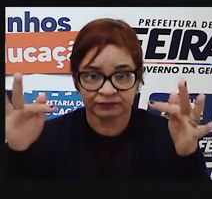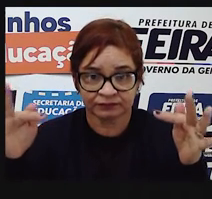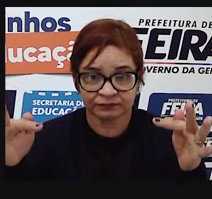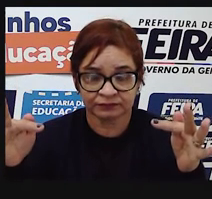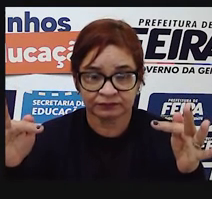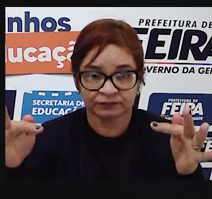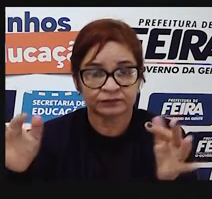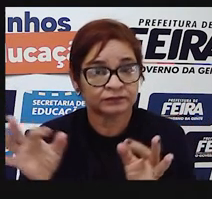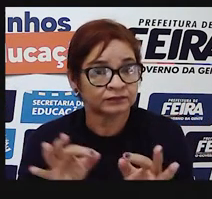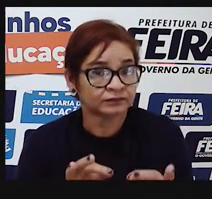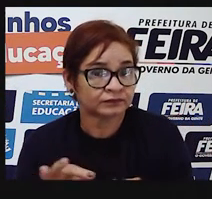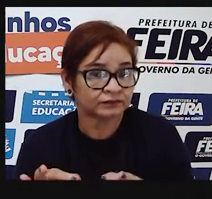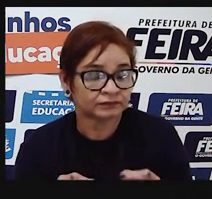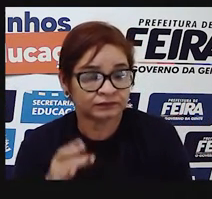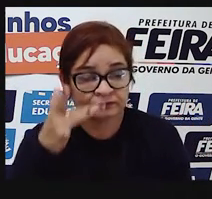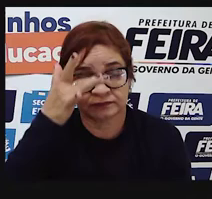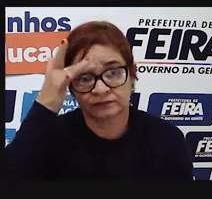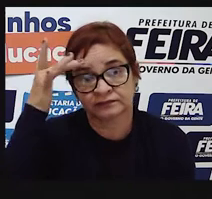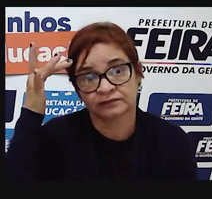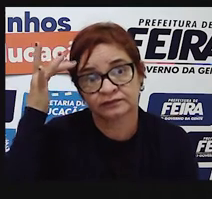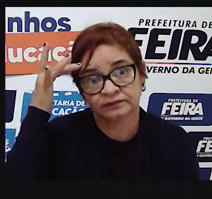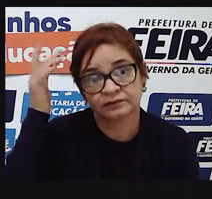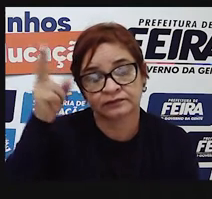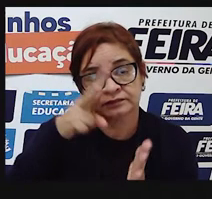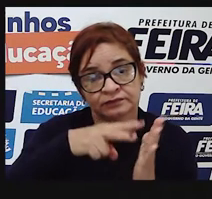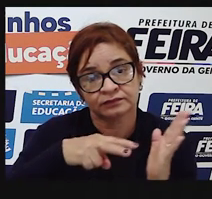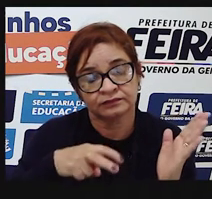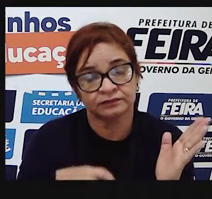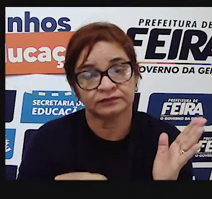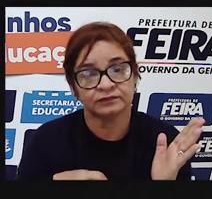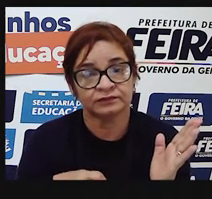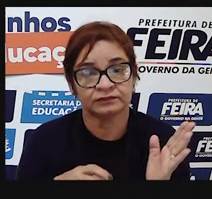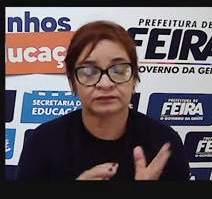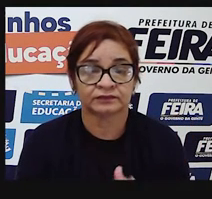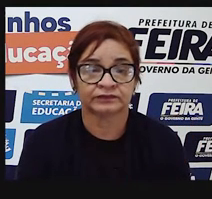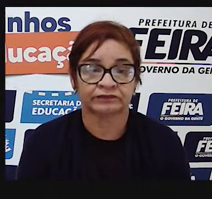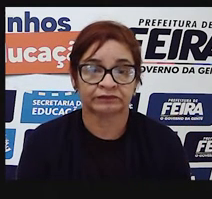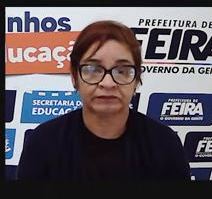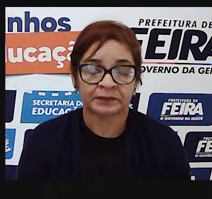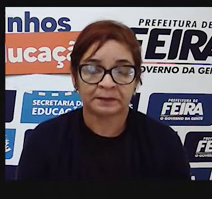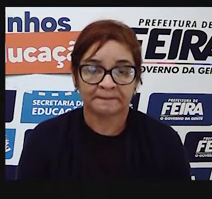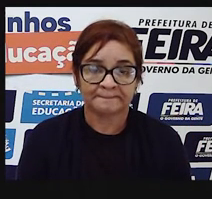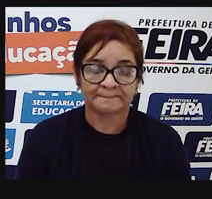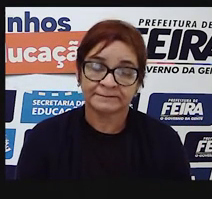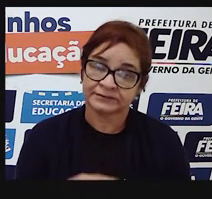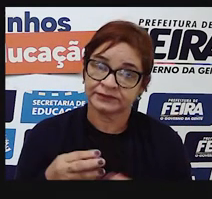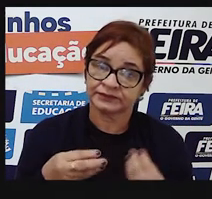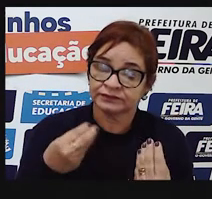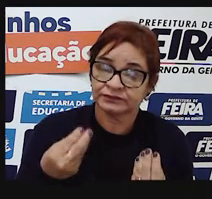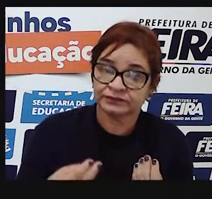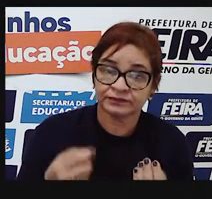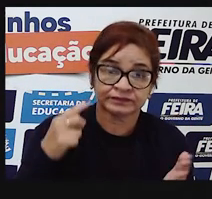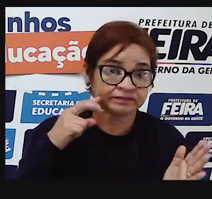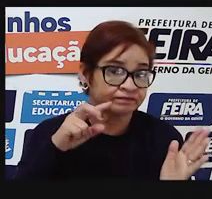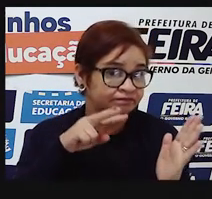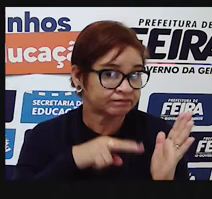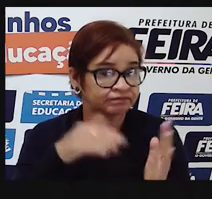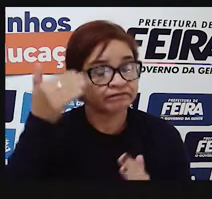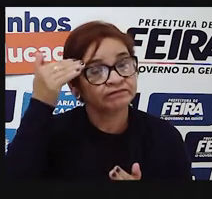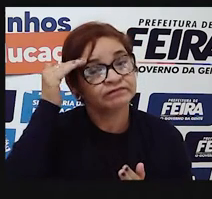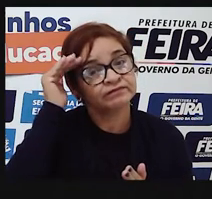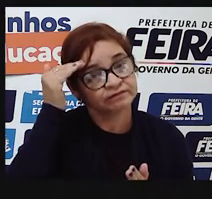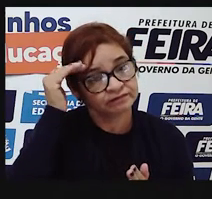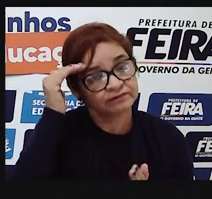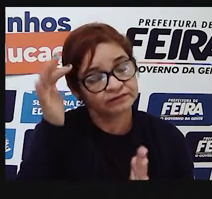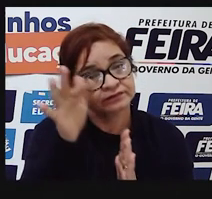orientando o leitor. Orientando o leitor como? Orientando o leitor a dar sentido ao texto, porque a pontuação vai